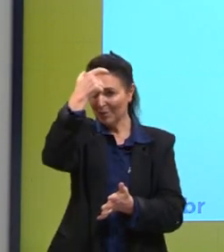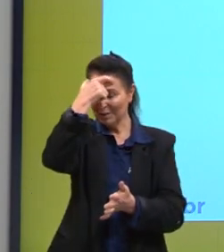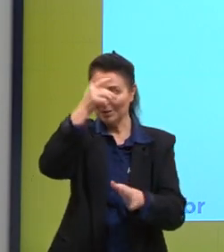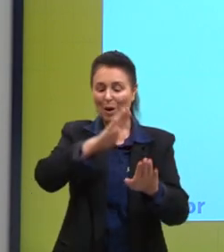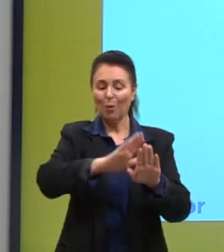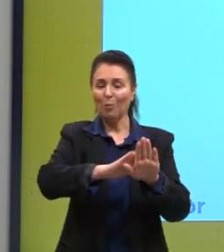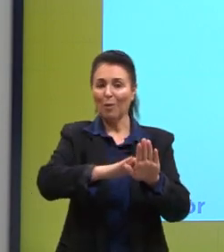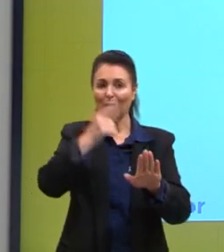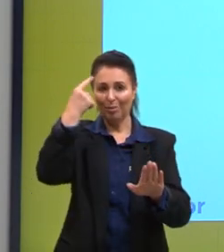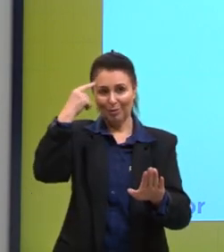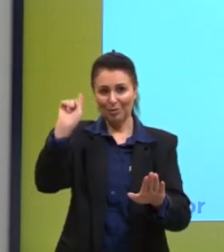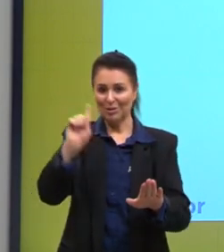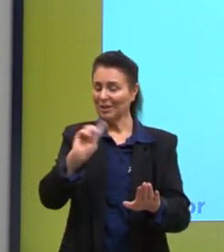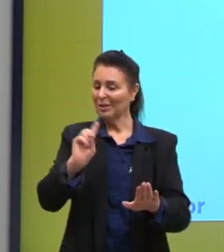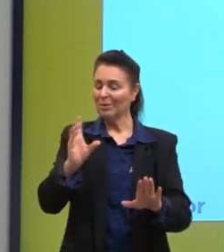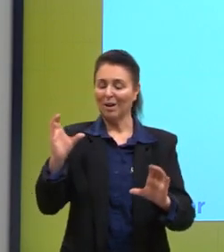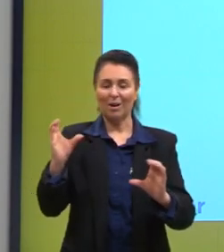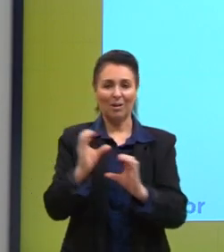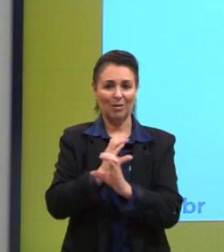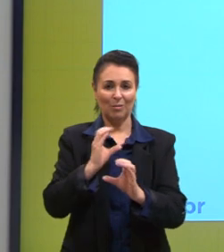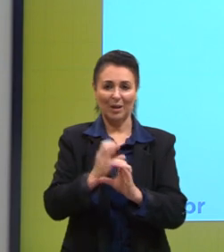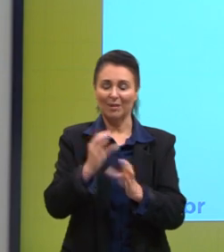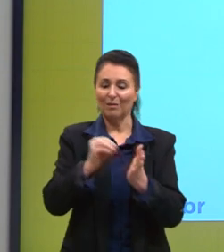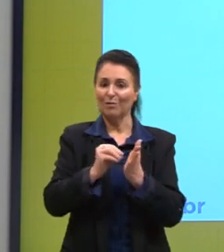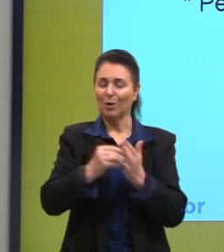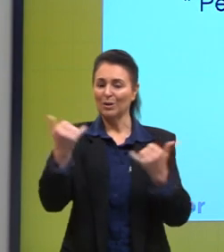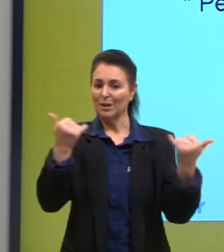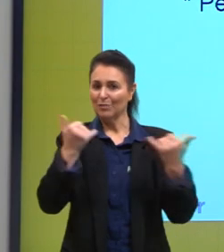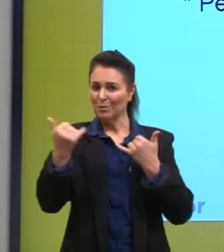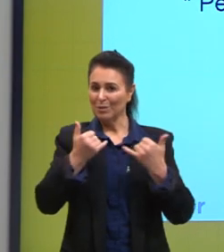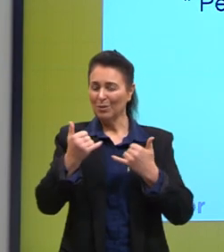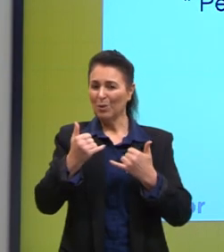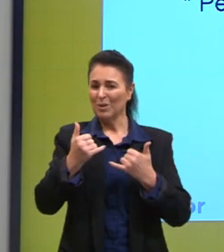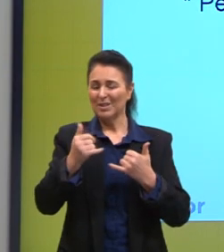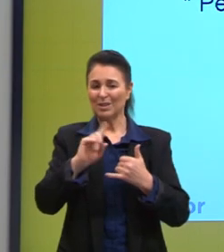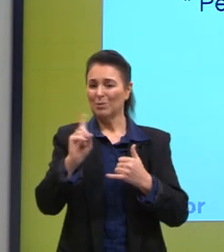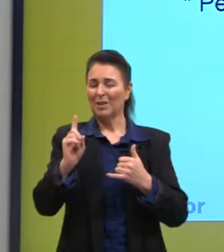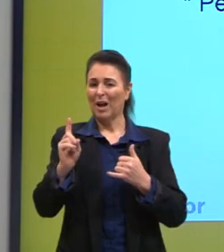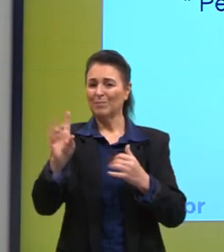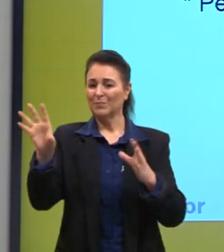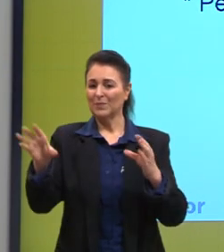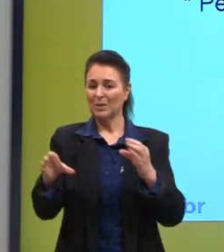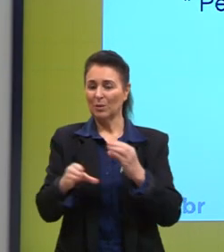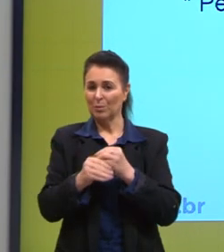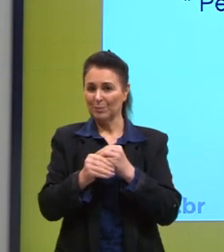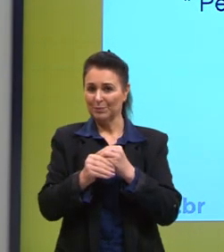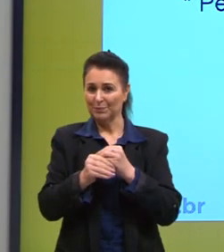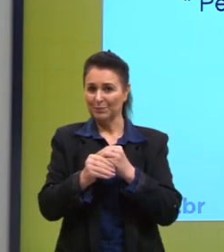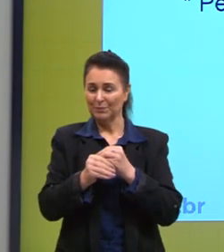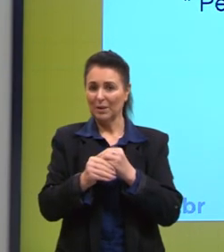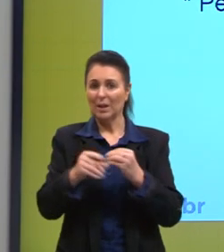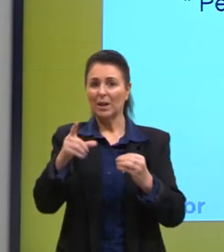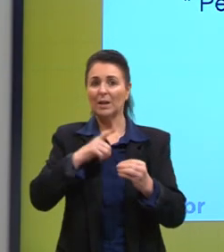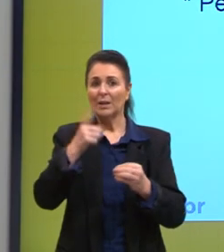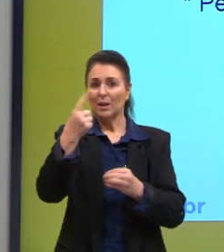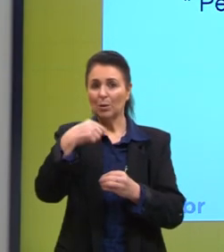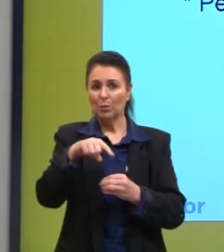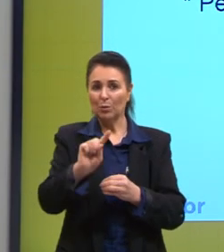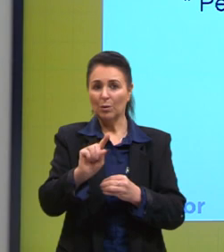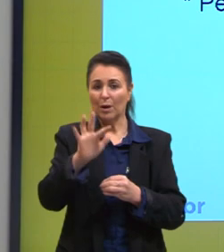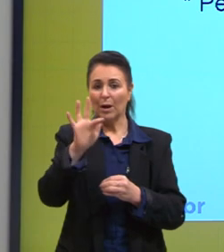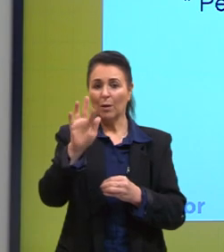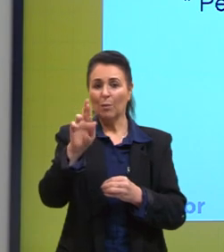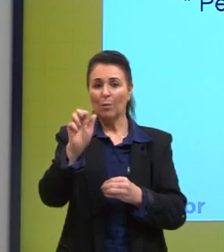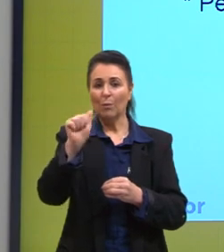não está completa. Enfim, teve informações que não foram bacanas para ele. Turma, tem esse camarada aqui que é muito interessante, que é o